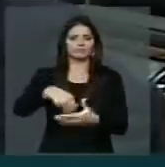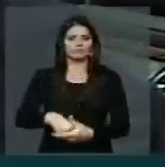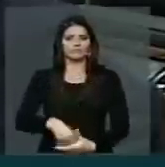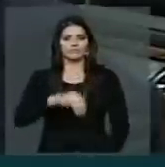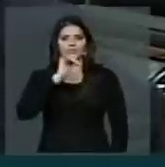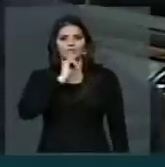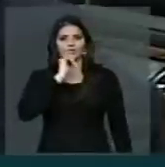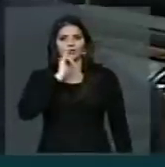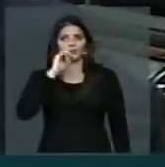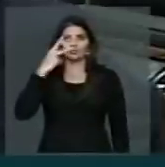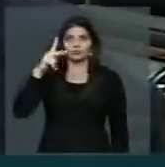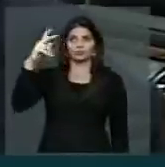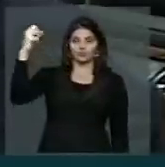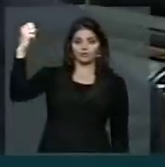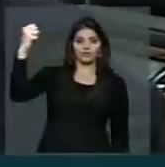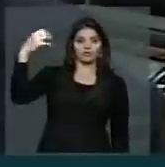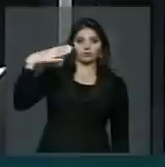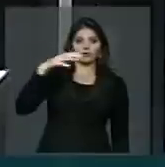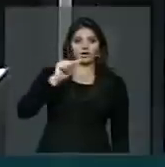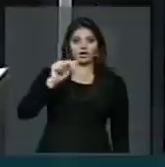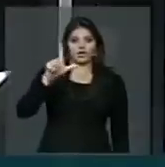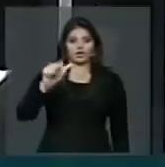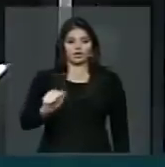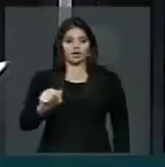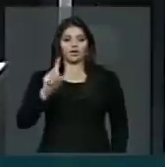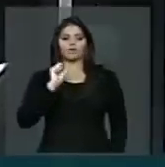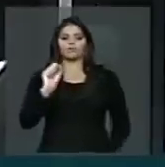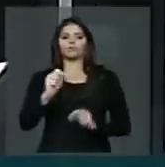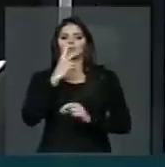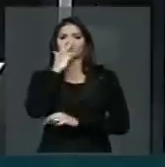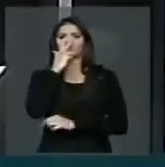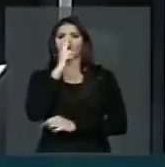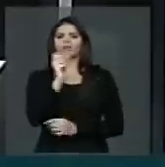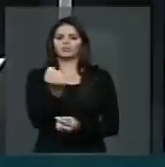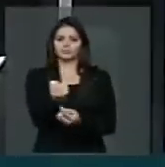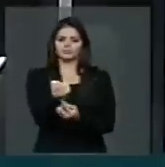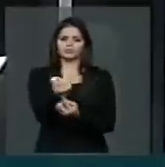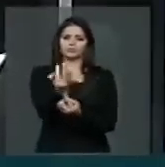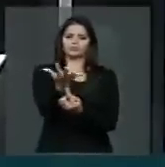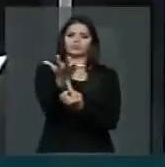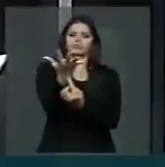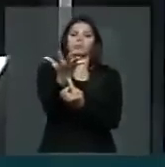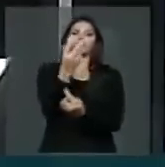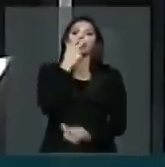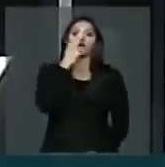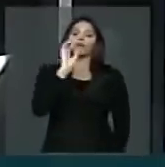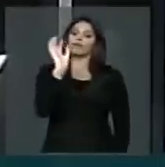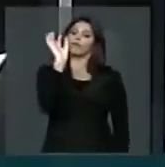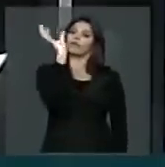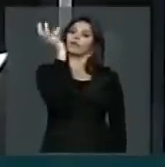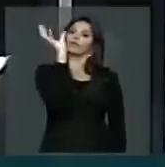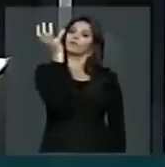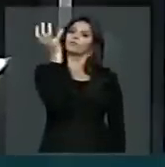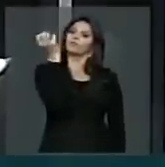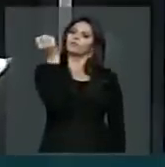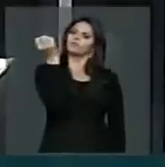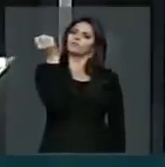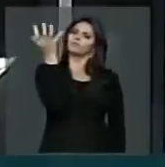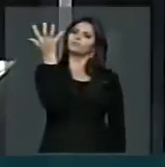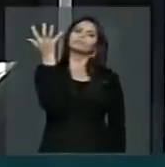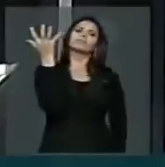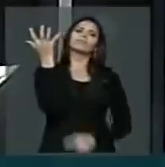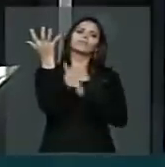exemplo de sua luz é como de um nicho em que há uma lâmpada. A lâmpada está